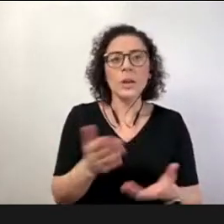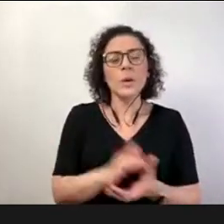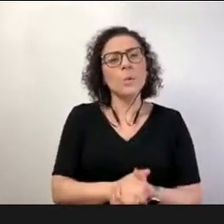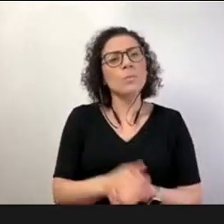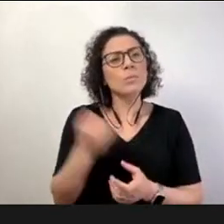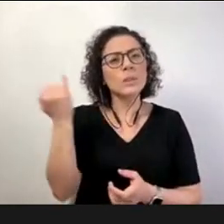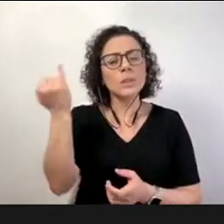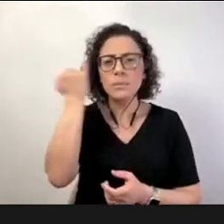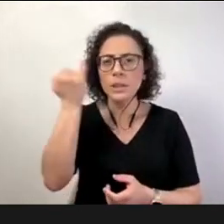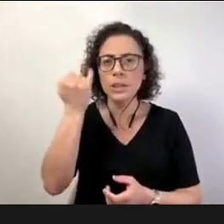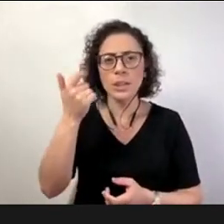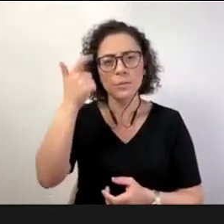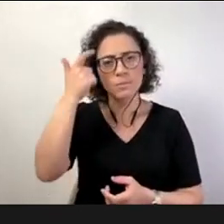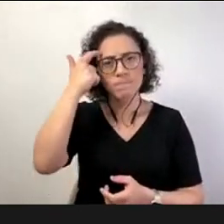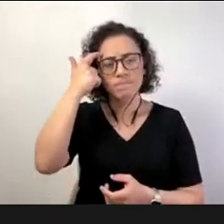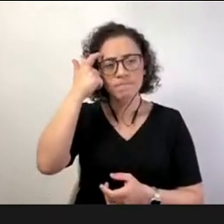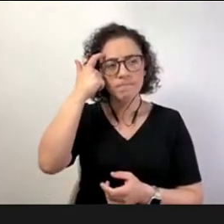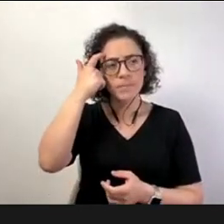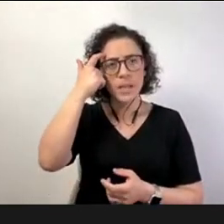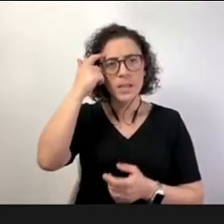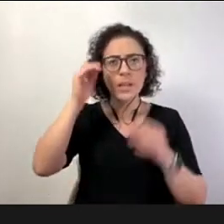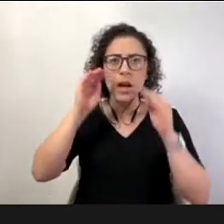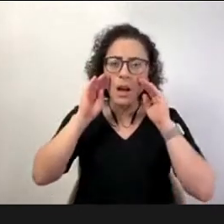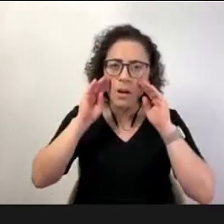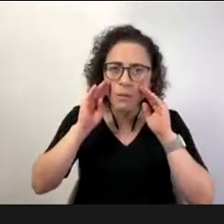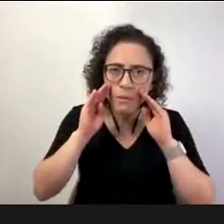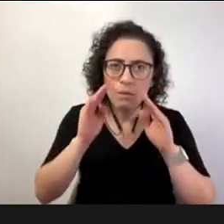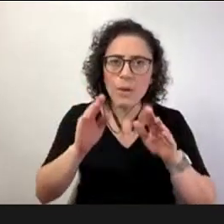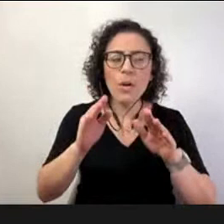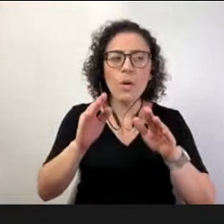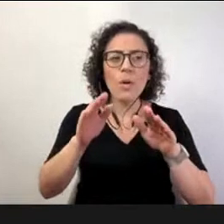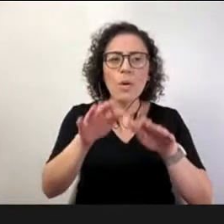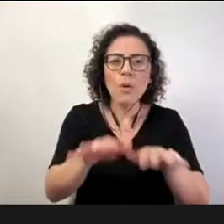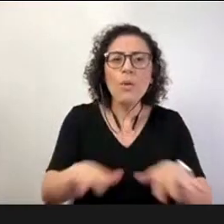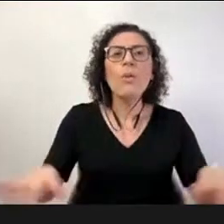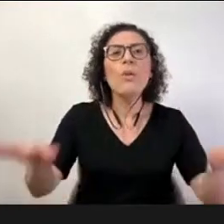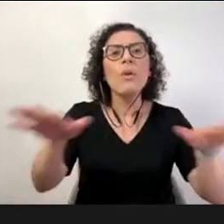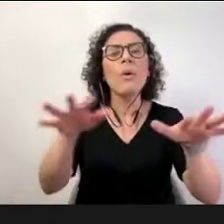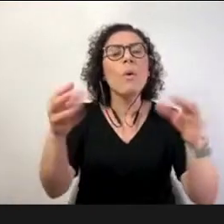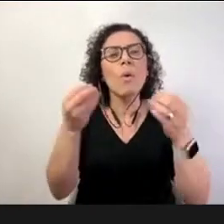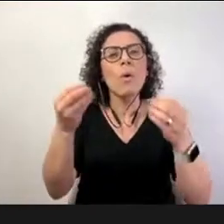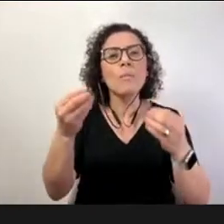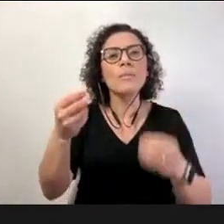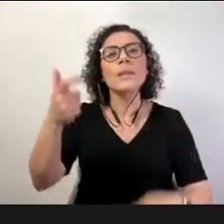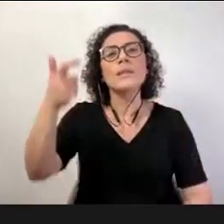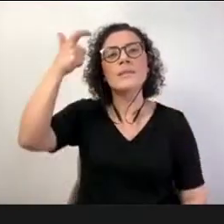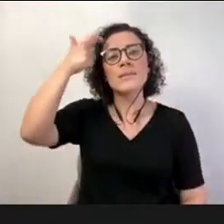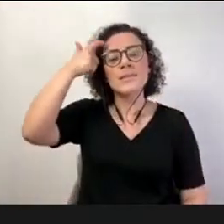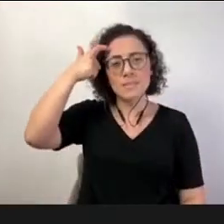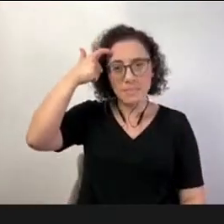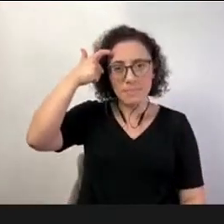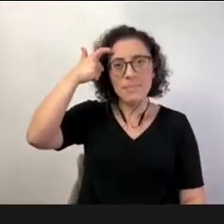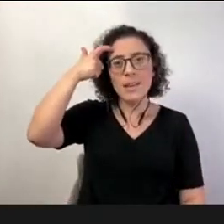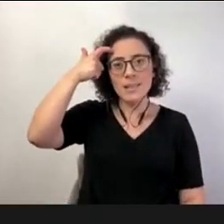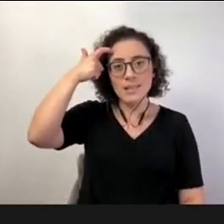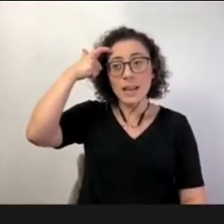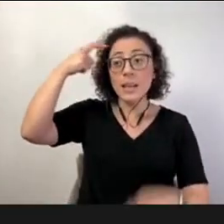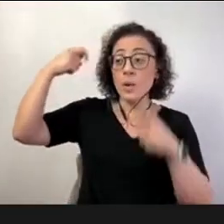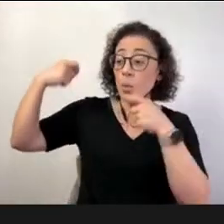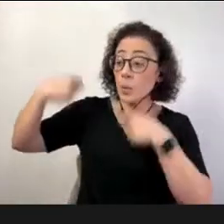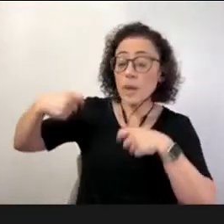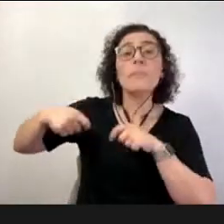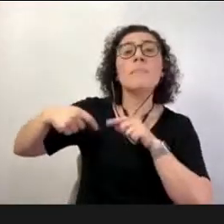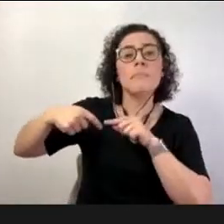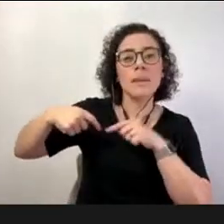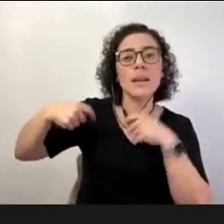sistêmico para a gente ter uma ação específica consciente intencional e que e que dá o resultado que a